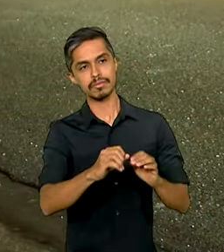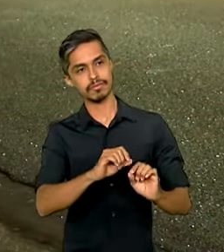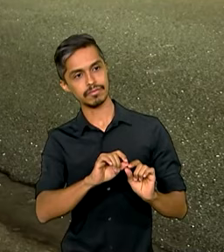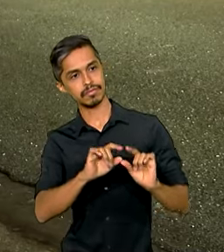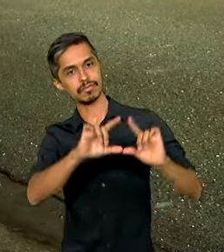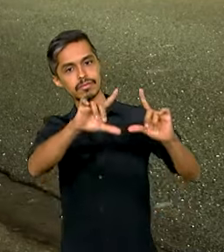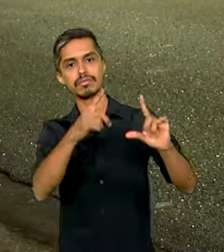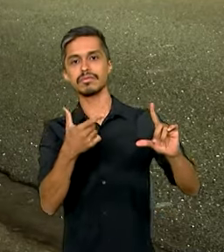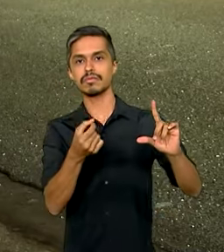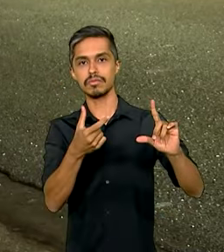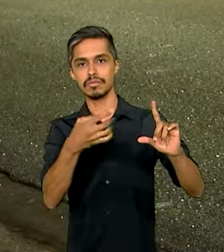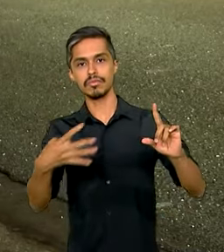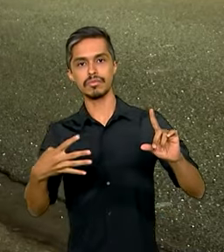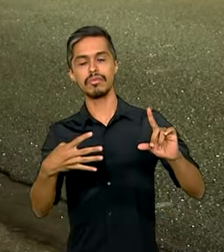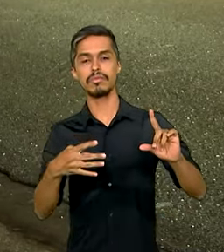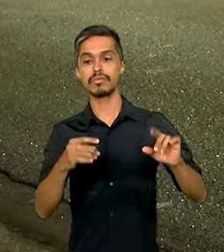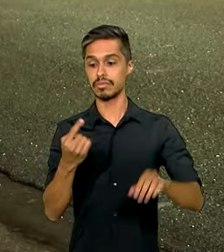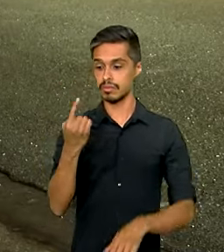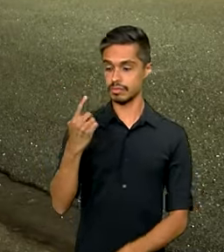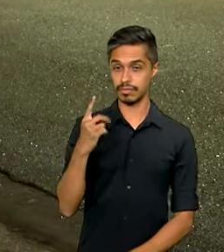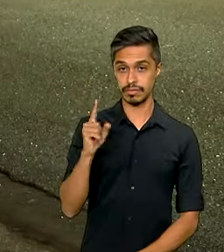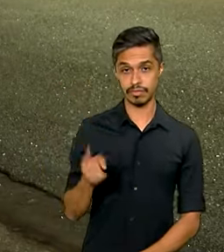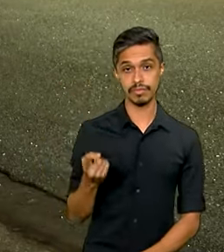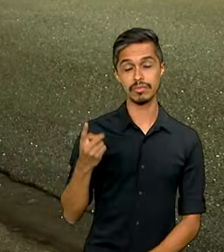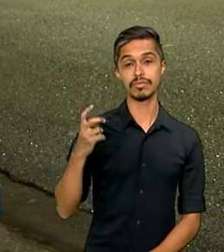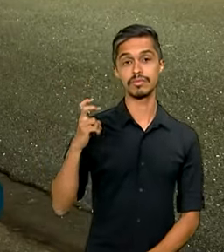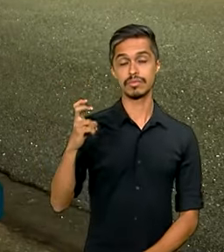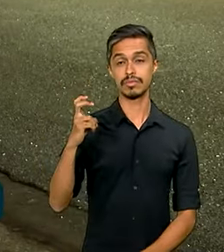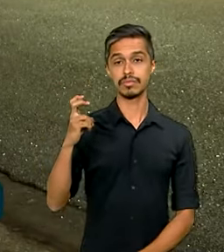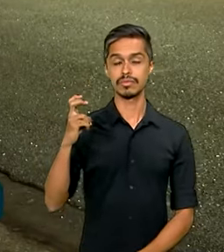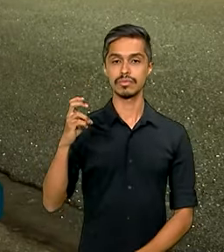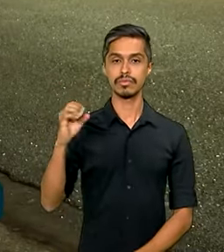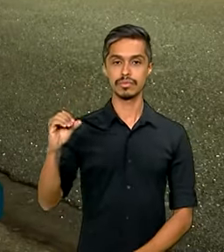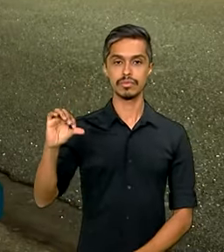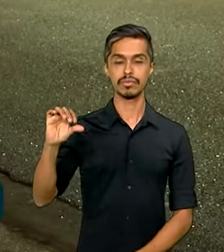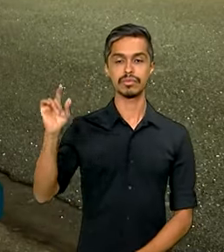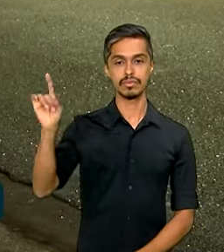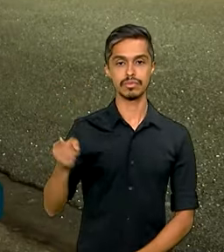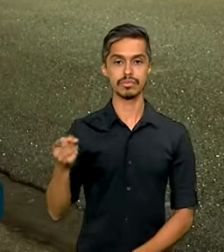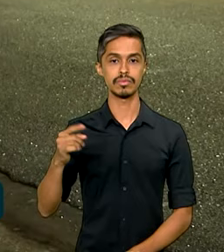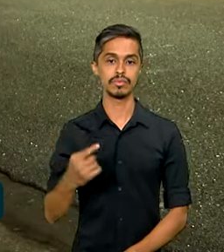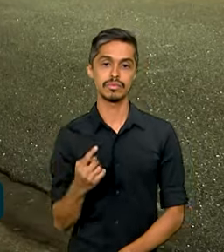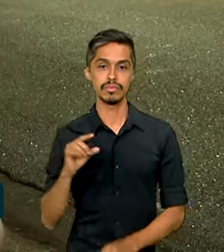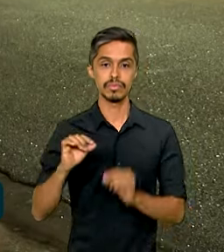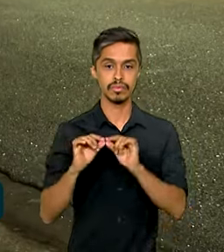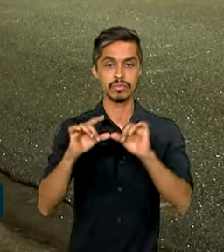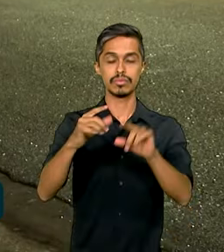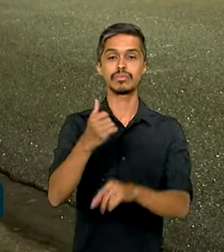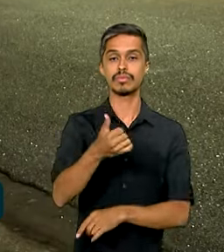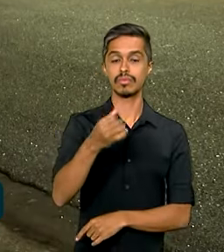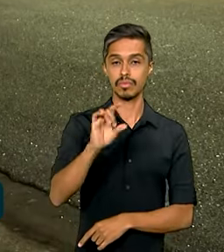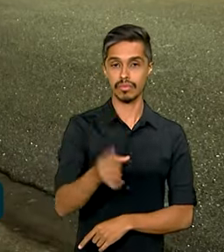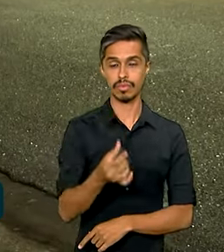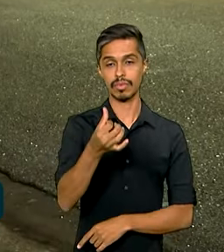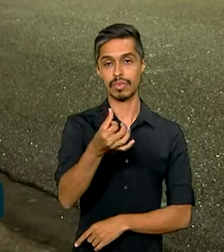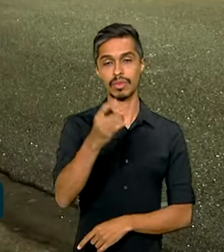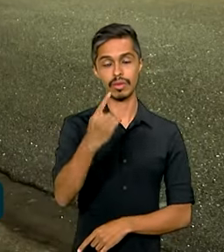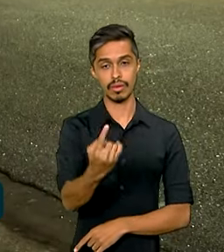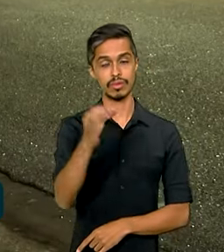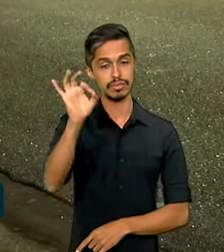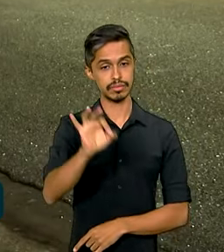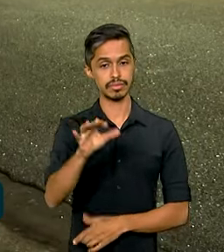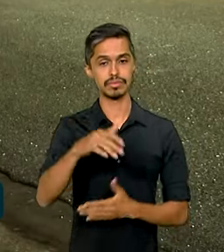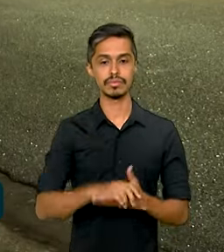agora em 2024 de 1,59% para 1,60%. E revisaram para baixo a